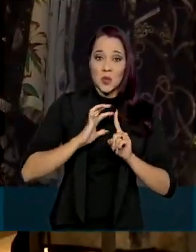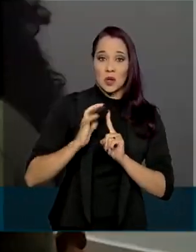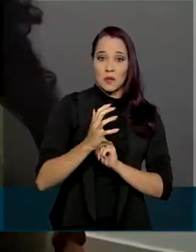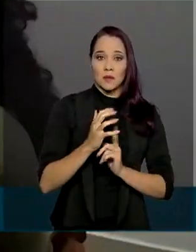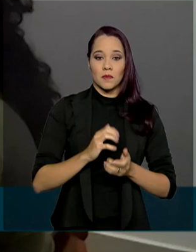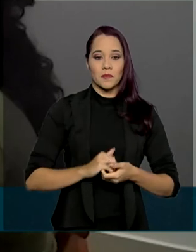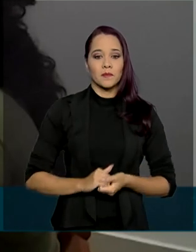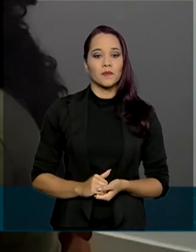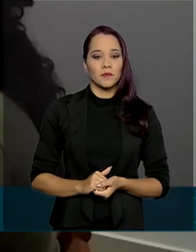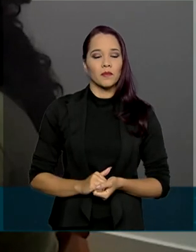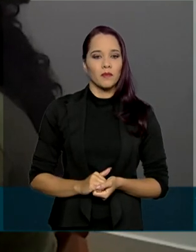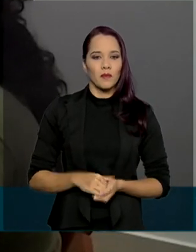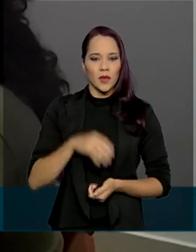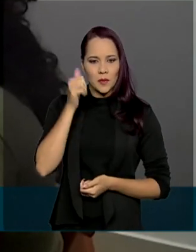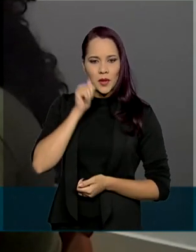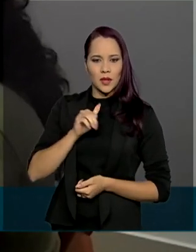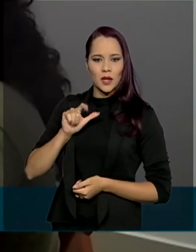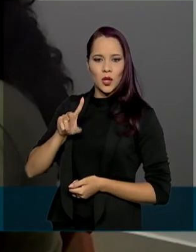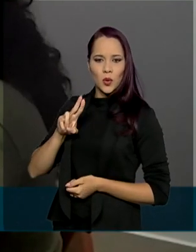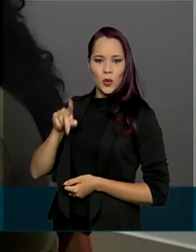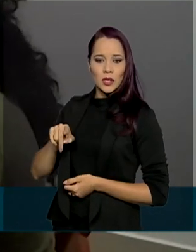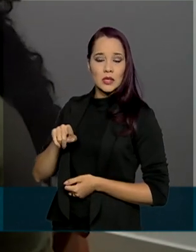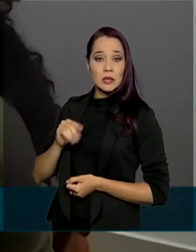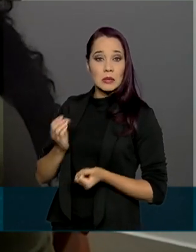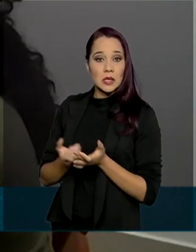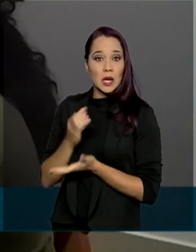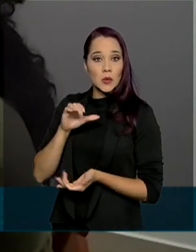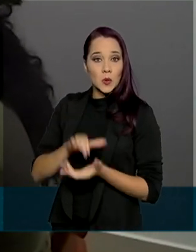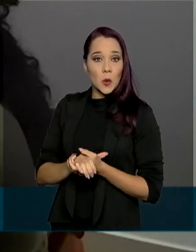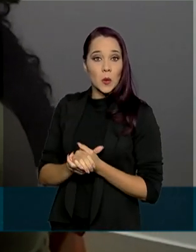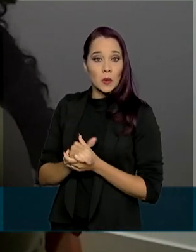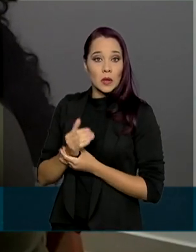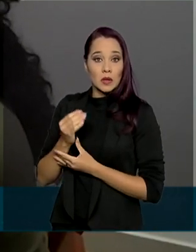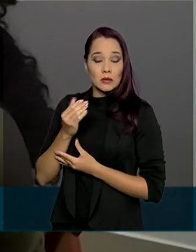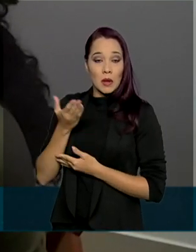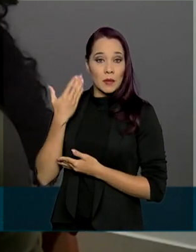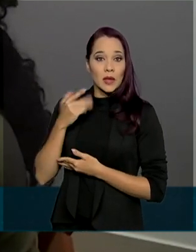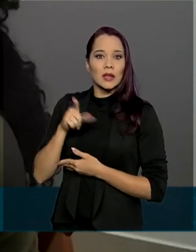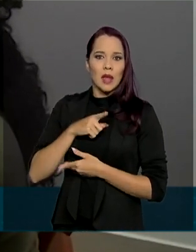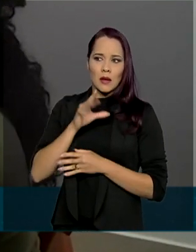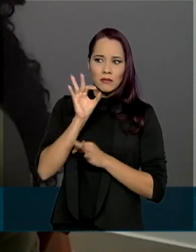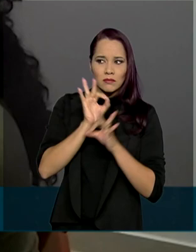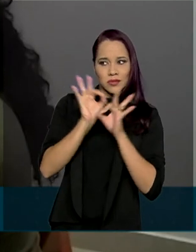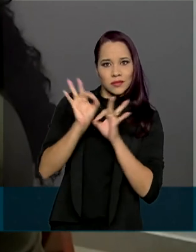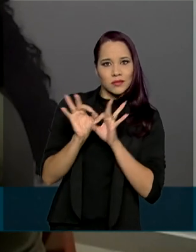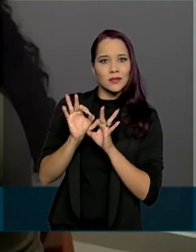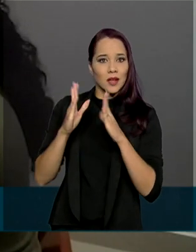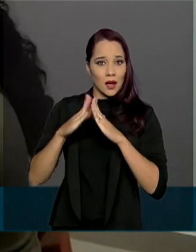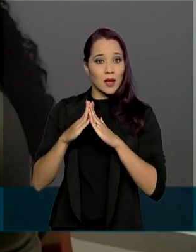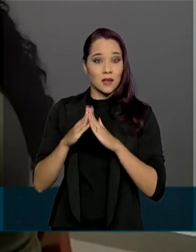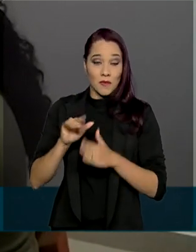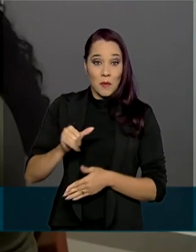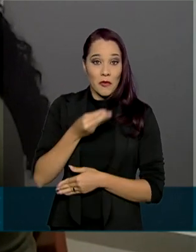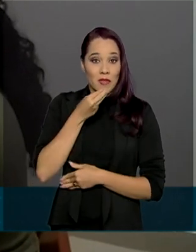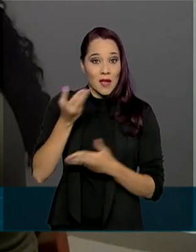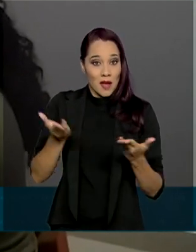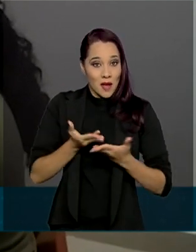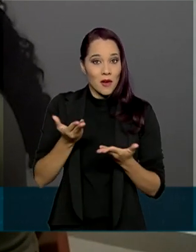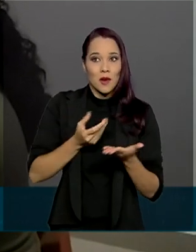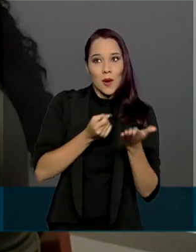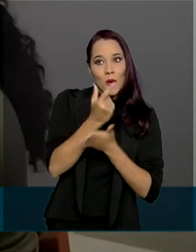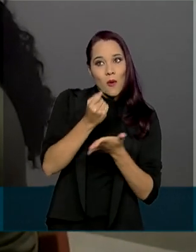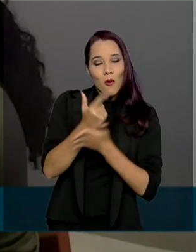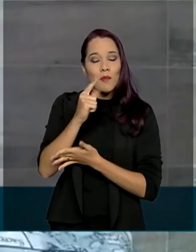social. Luiz se casou há pouco tempo e ainda está montando a casa e vai aproveitar agora para